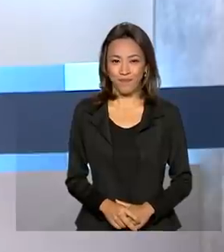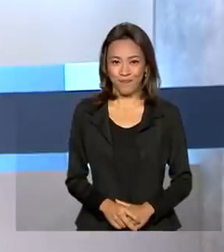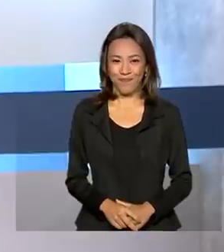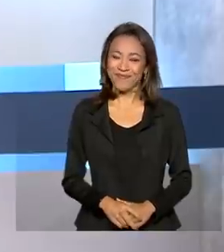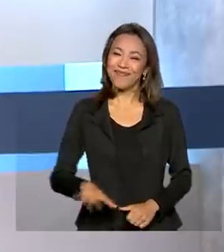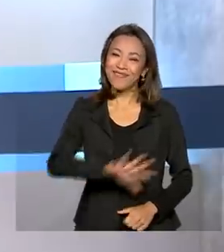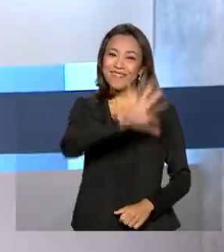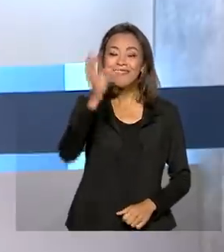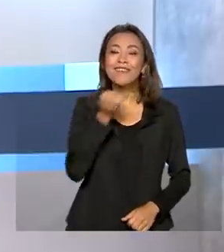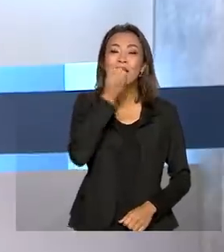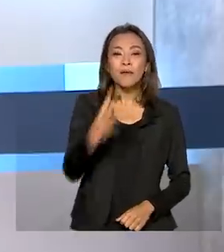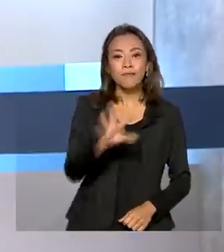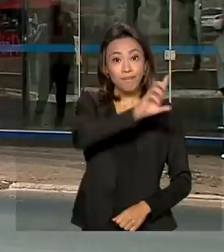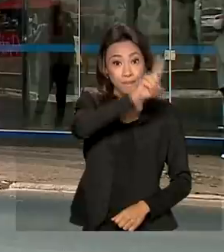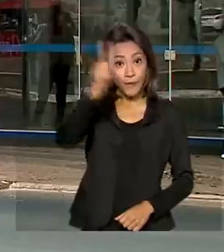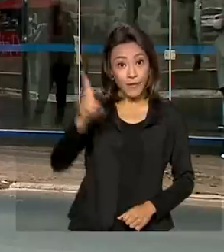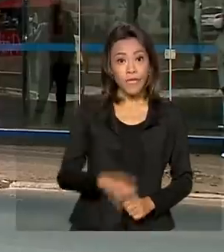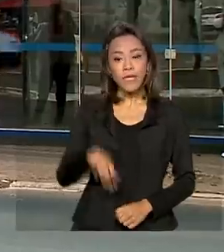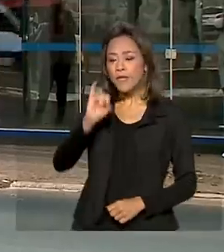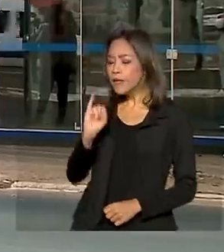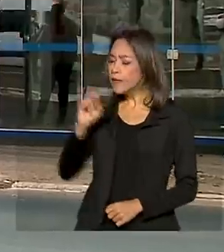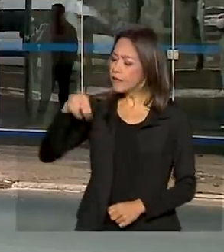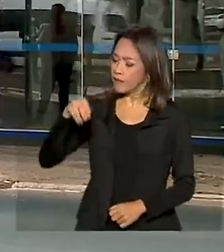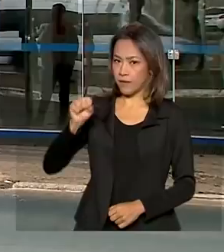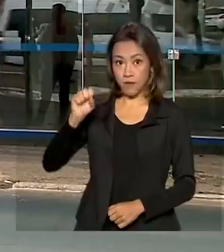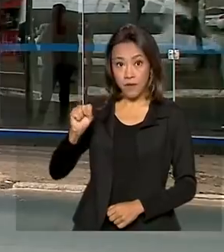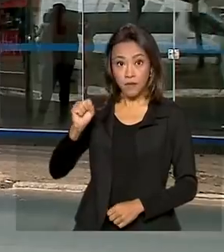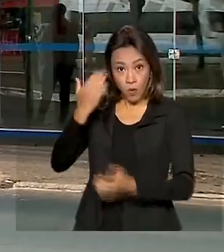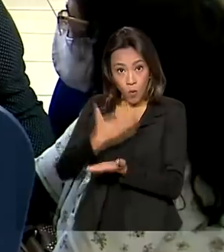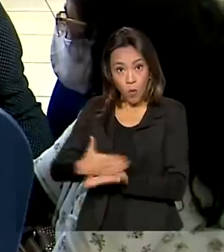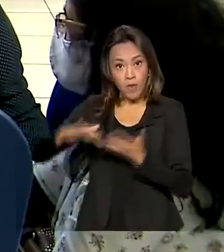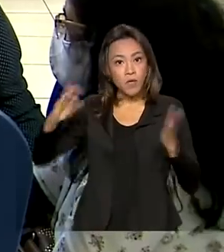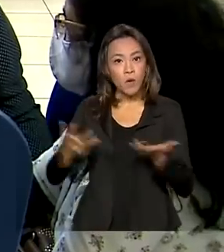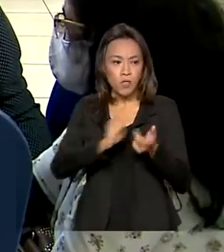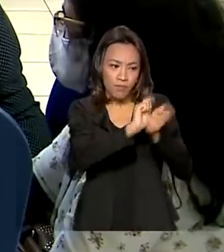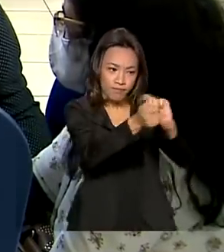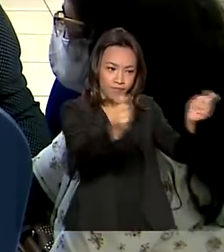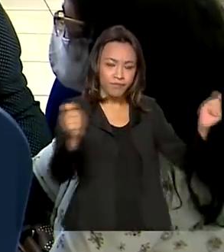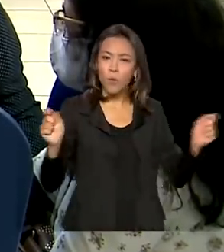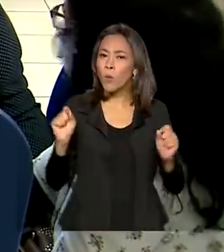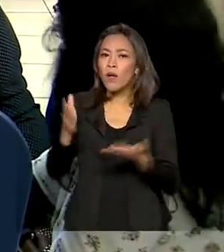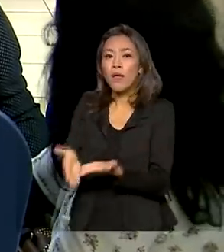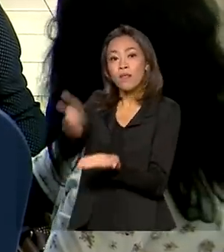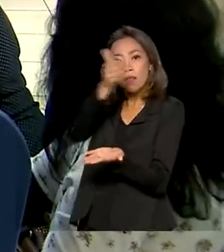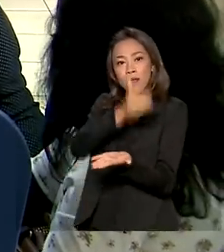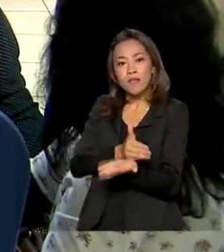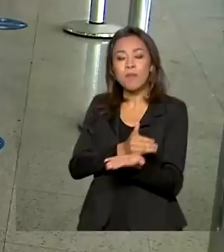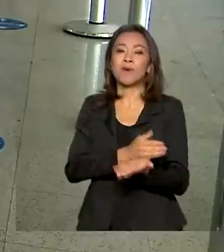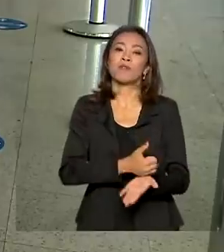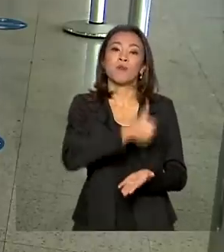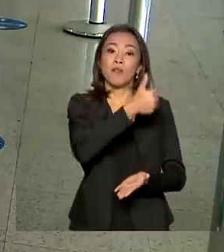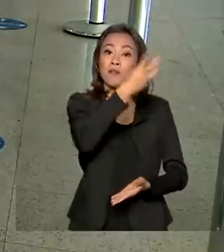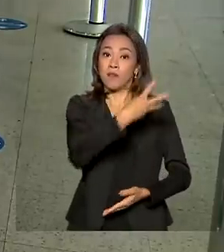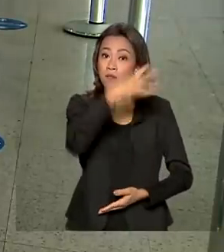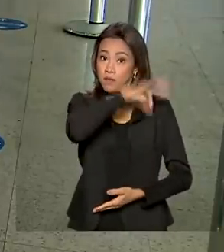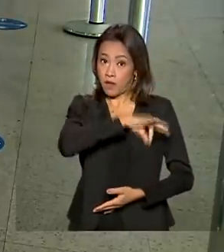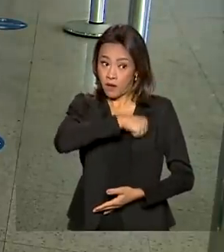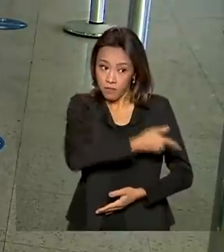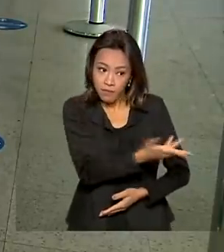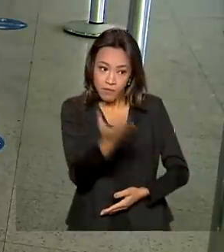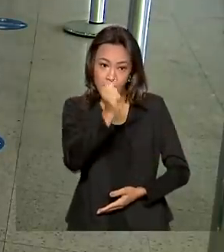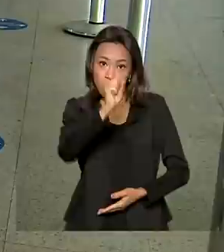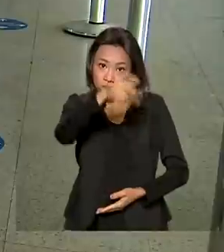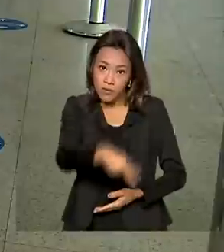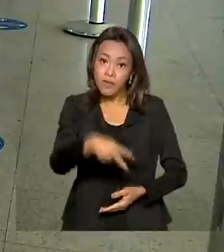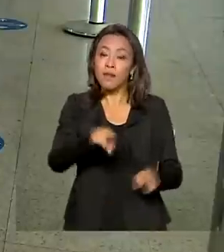Olá, bom dia! INSS começa a pagar hoje a antecipação do 13º salário para aposentados